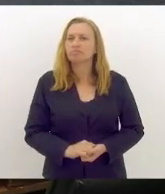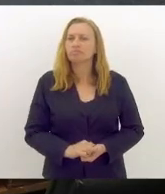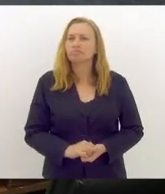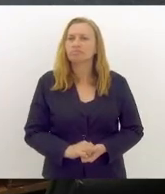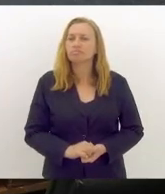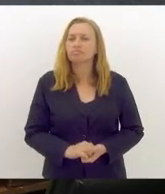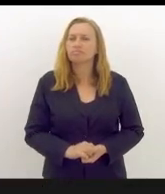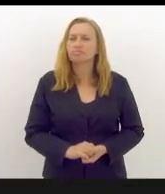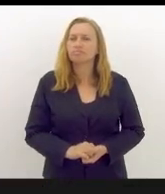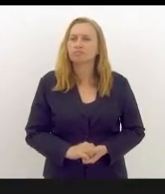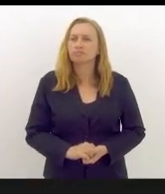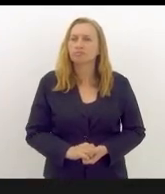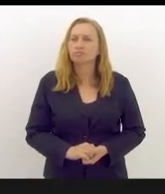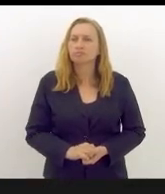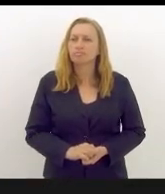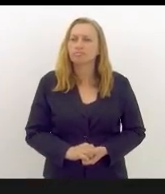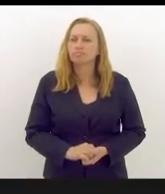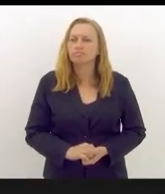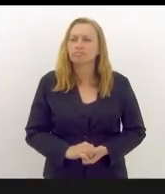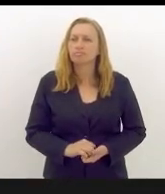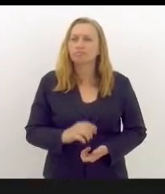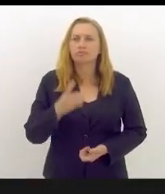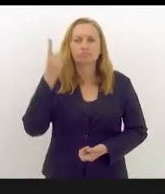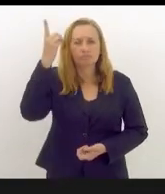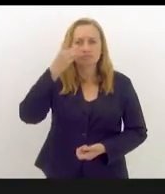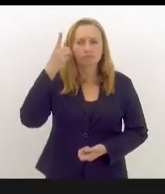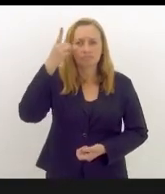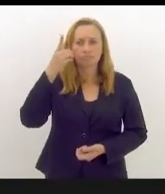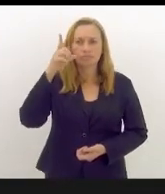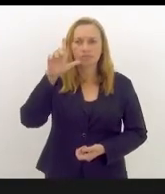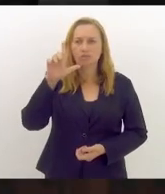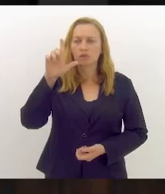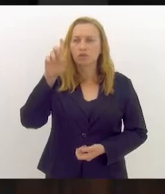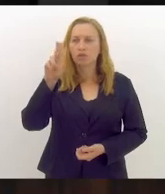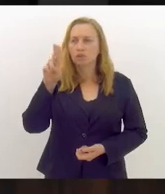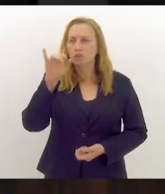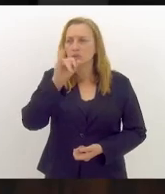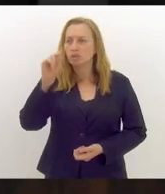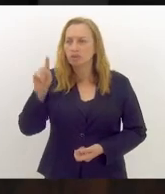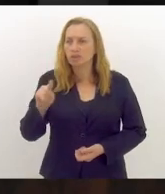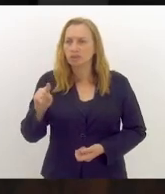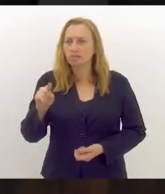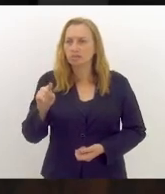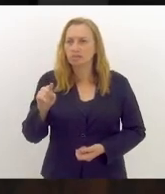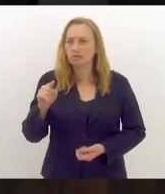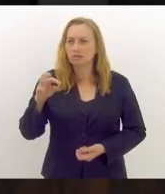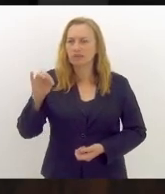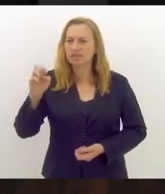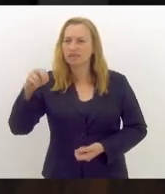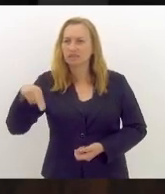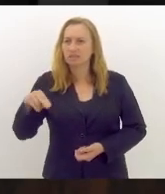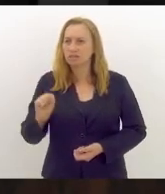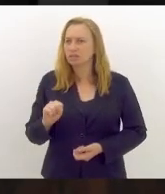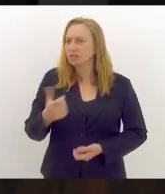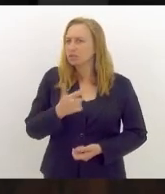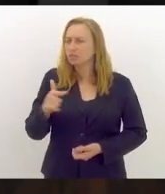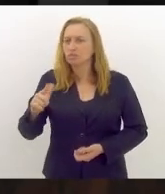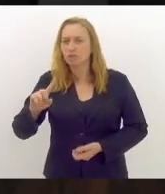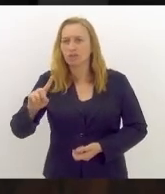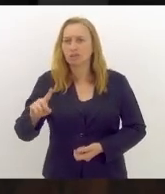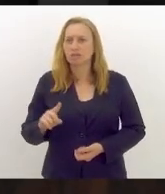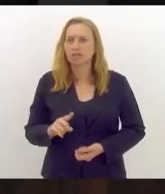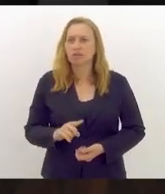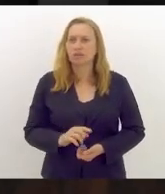Tem mais alguém inscrito, deputado Luiz Martins? Não, além do Valdeque, não, não tem após o